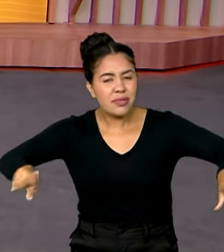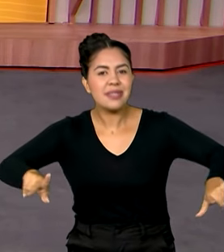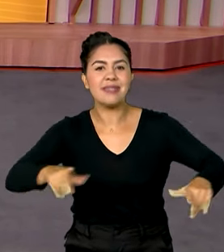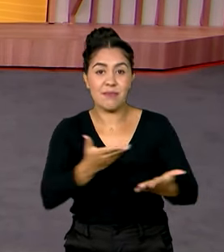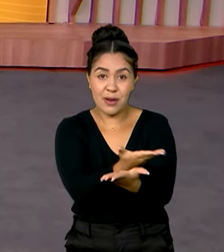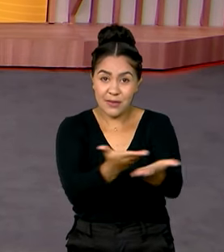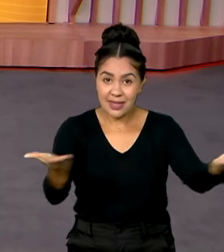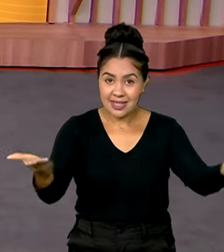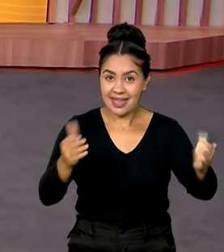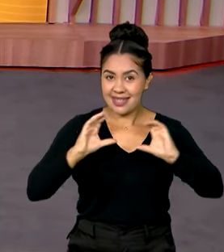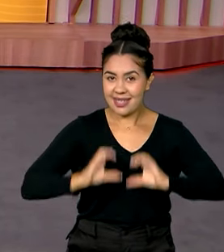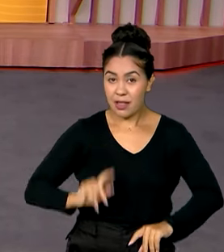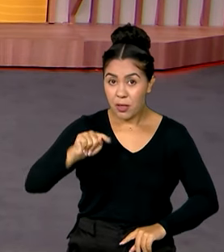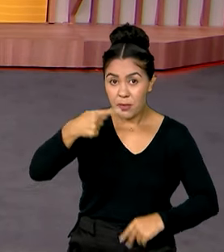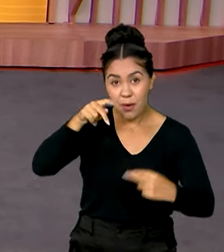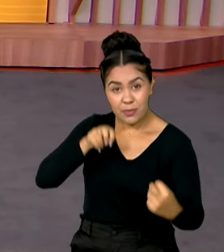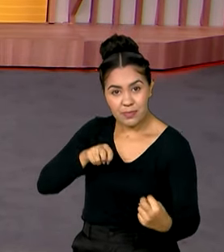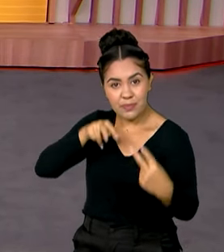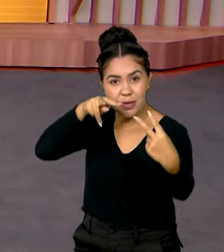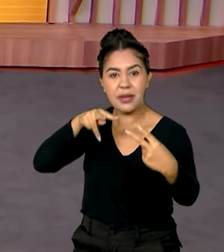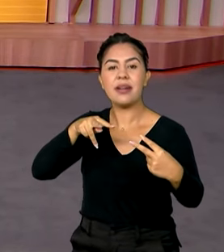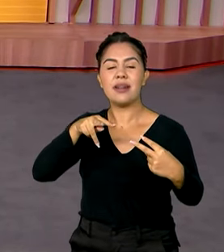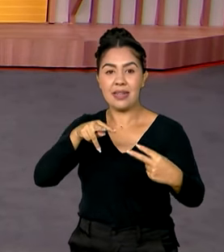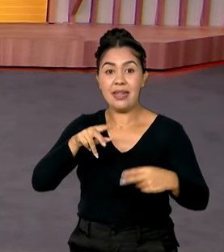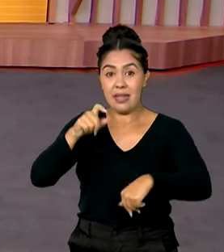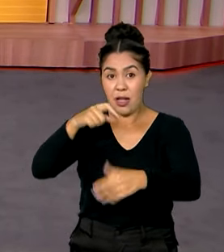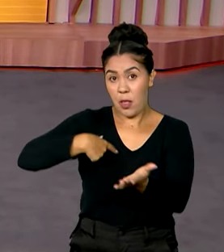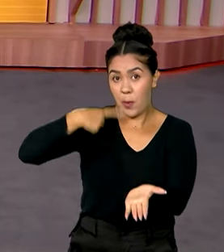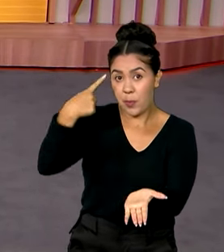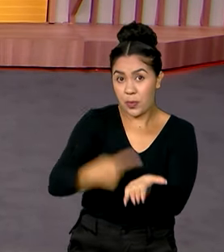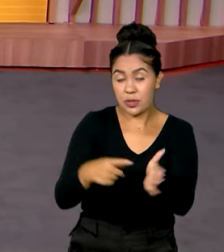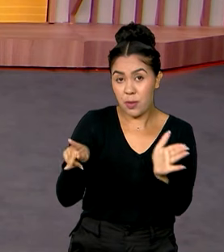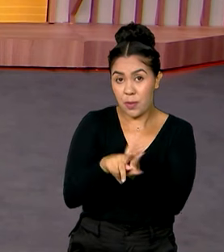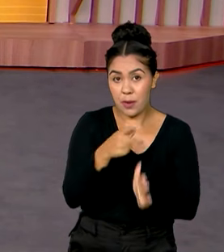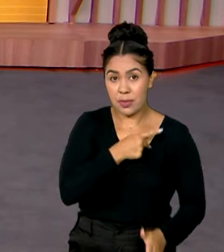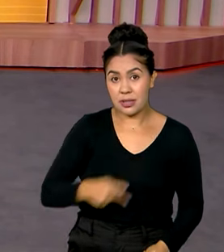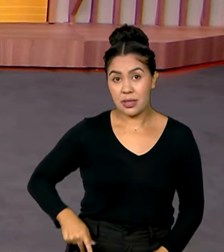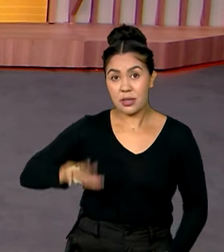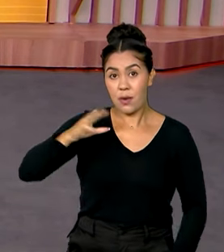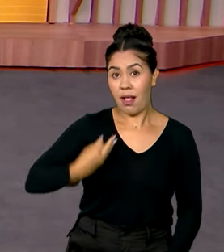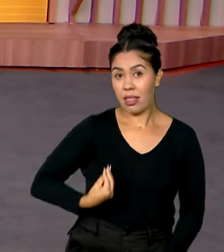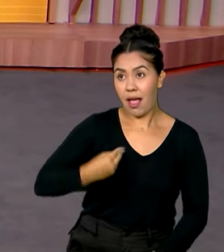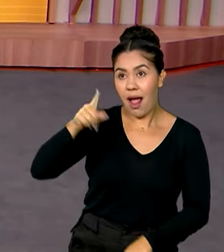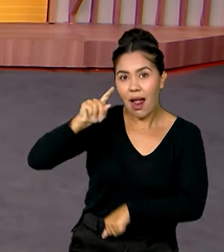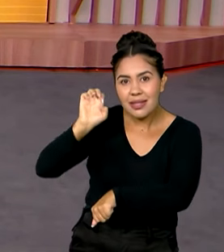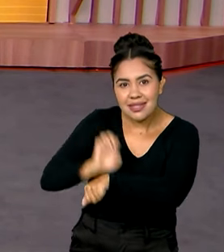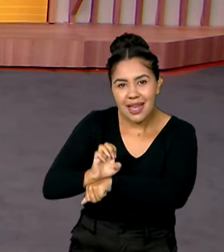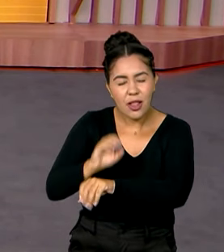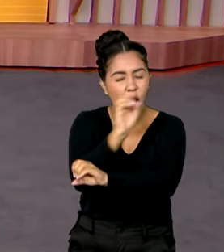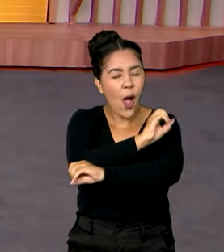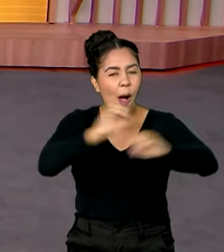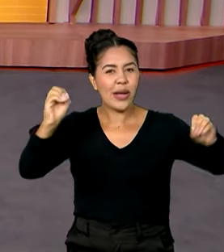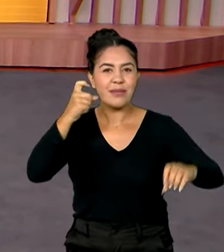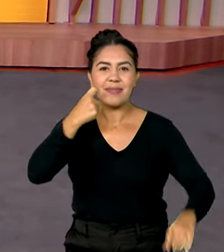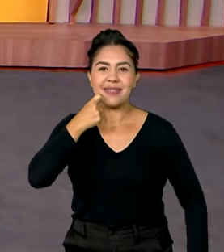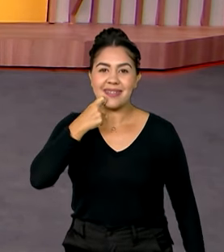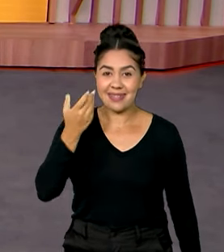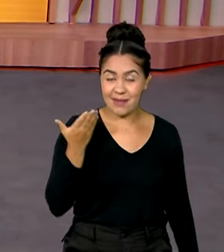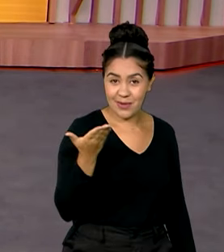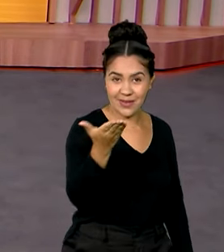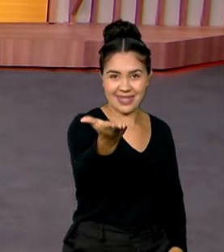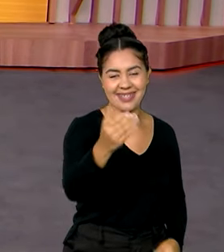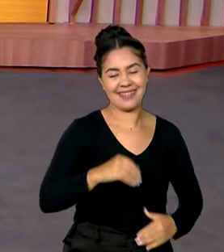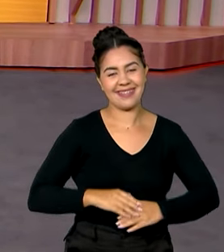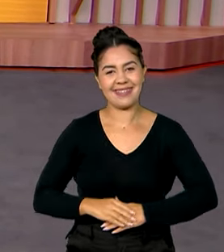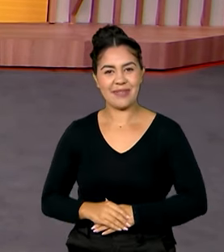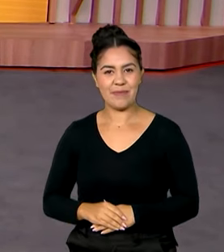para você, cidadão. gente se vê daqui a pouquinho com a agenda do presidente Lula em São Paulo. Uma ótima sexta-feira para você e